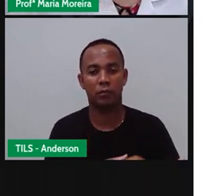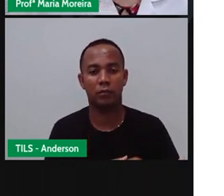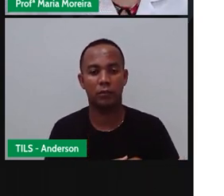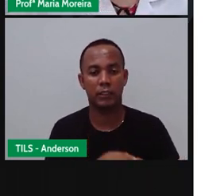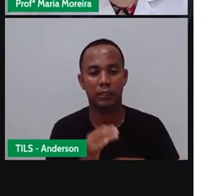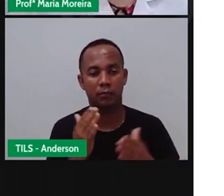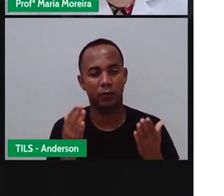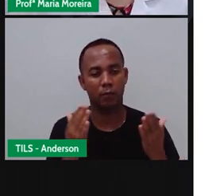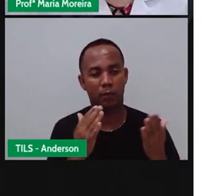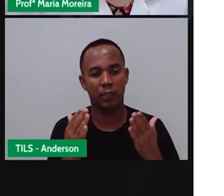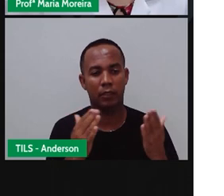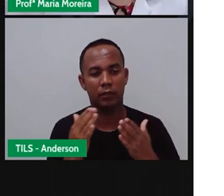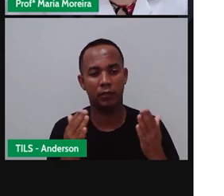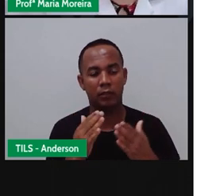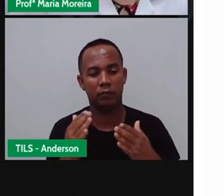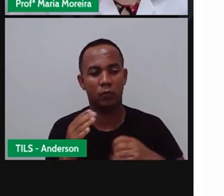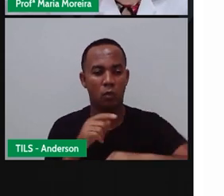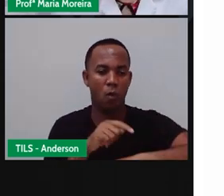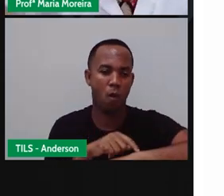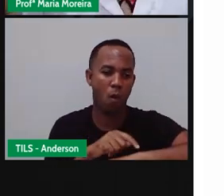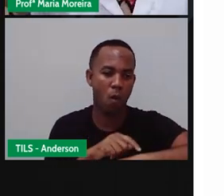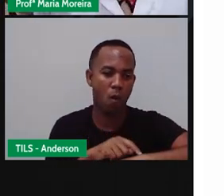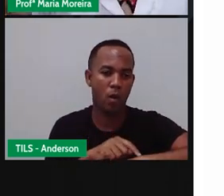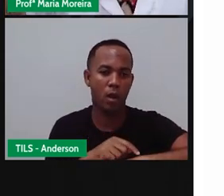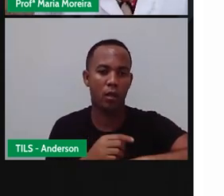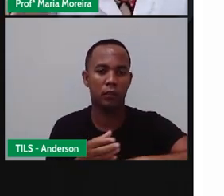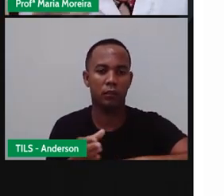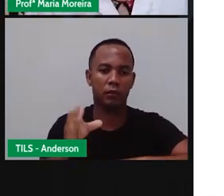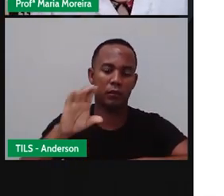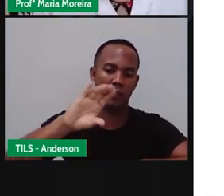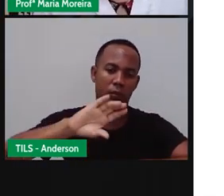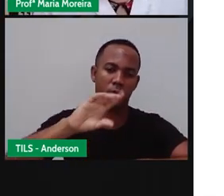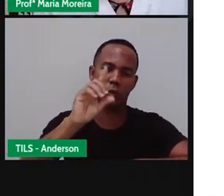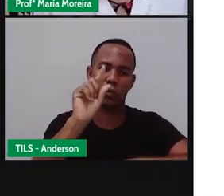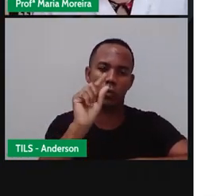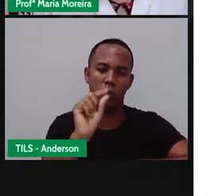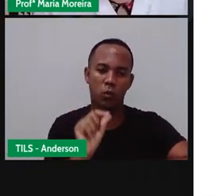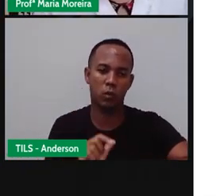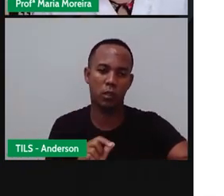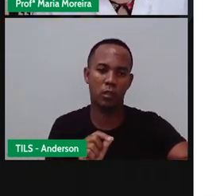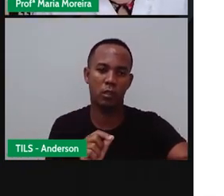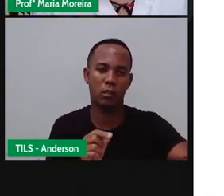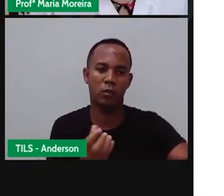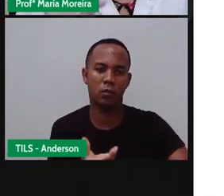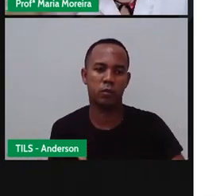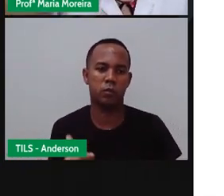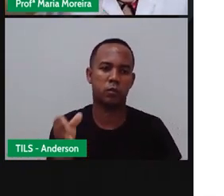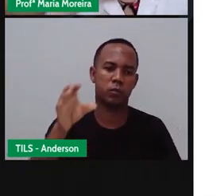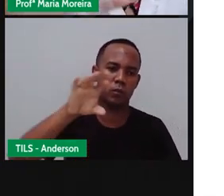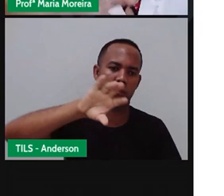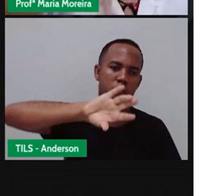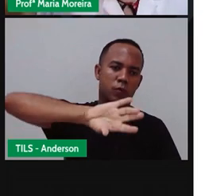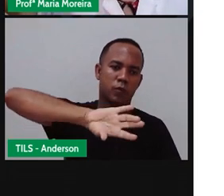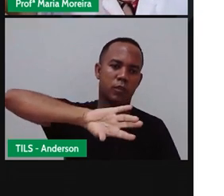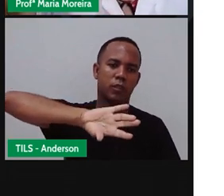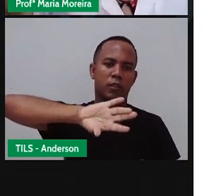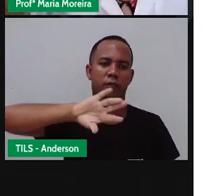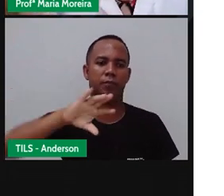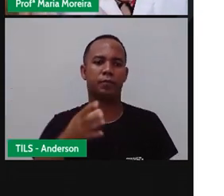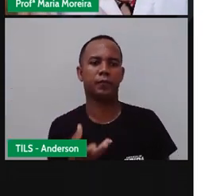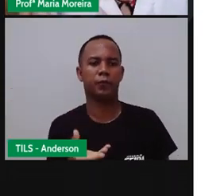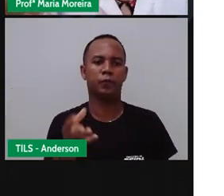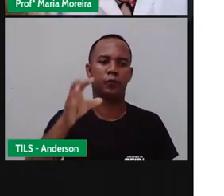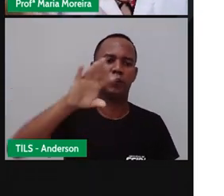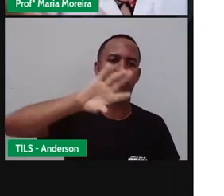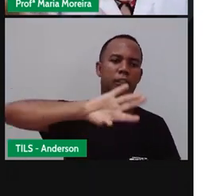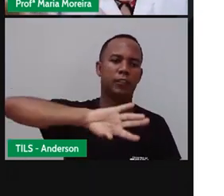como referência para medição de intervalos de tempo. A areia terminou de cair por inteiro. O que é que a pessoa faz? Pega a ampulheta e